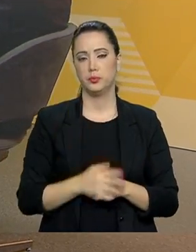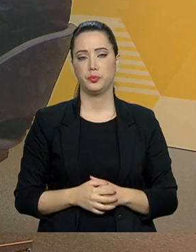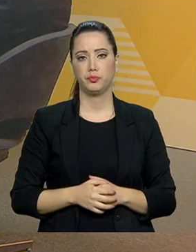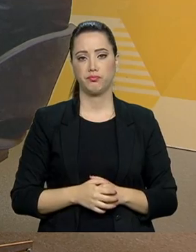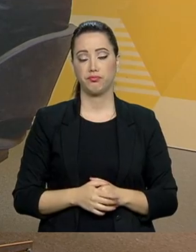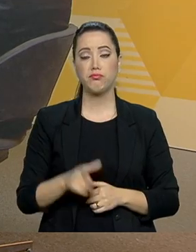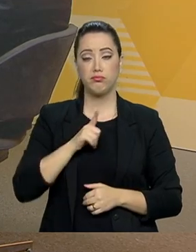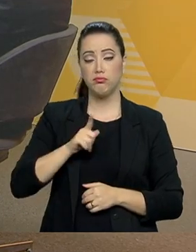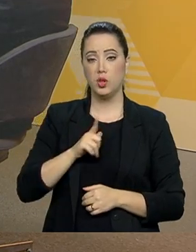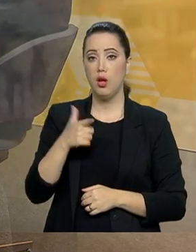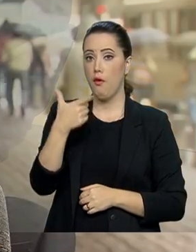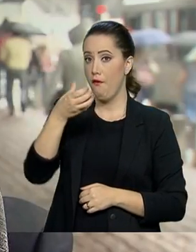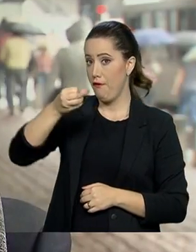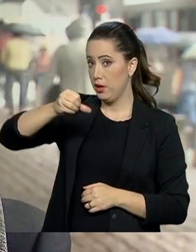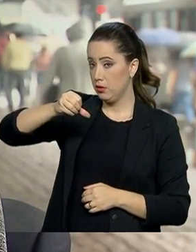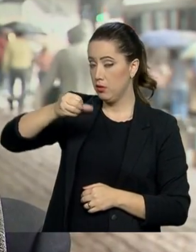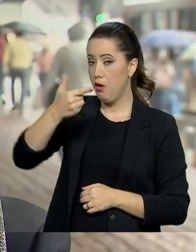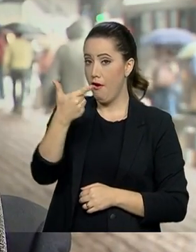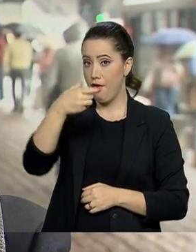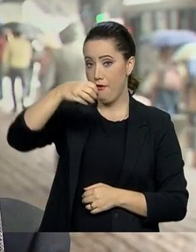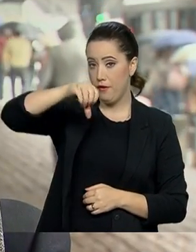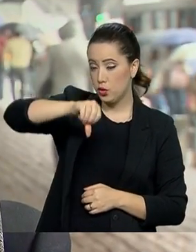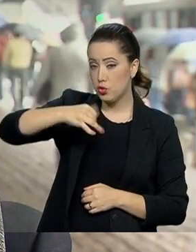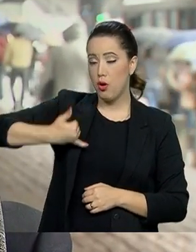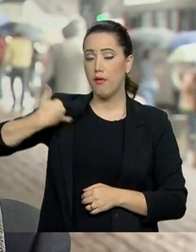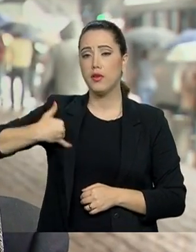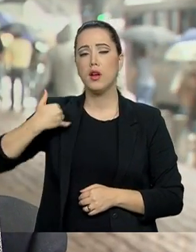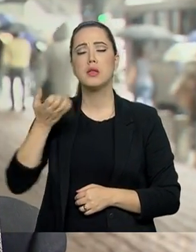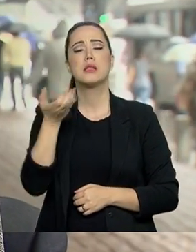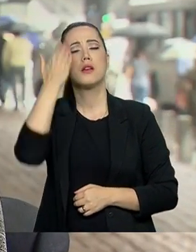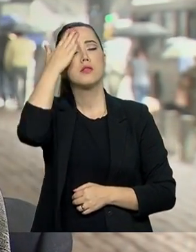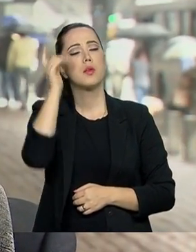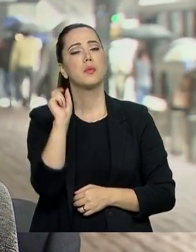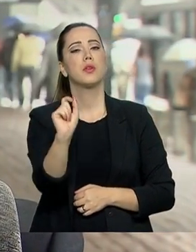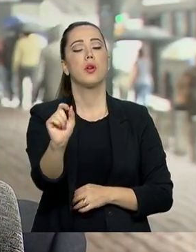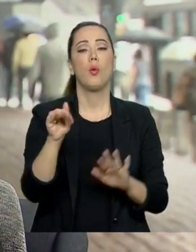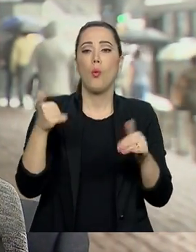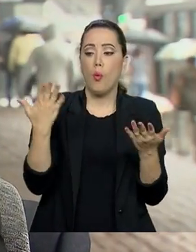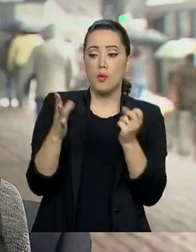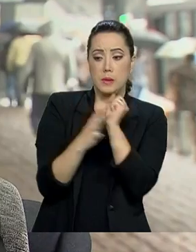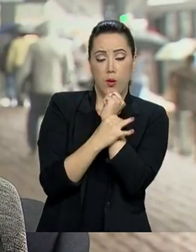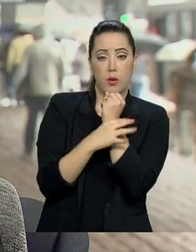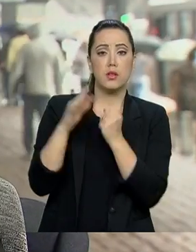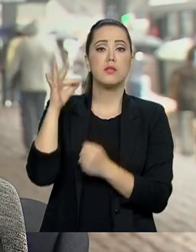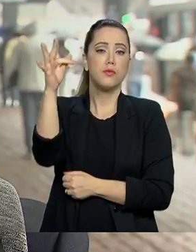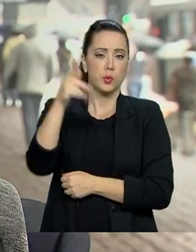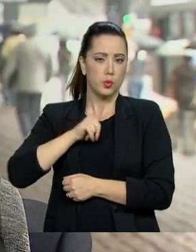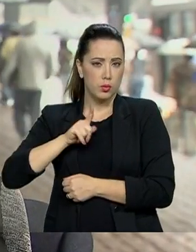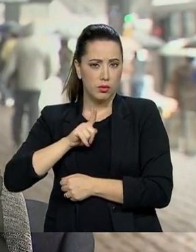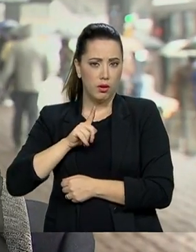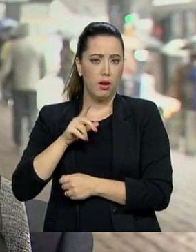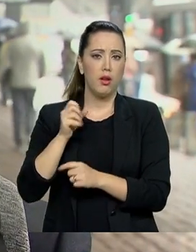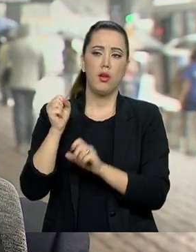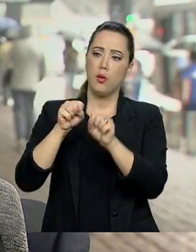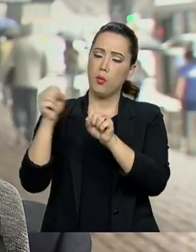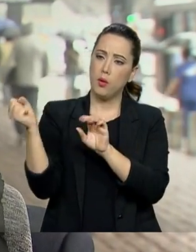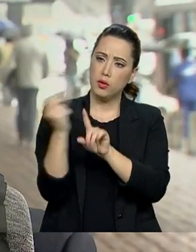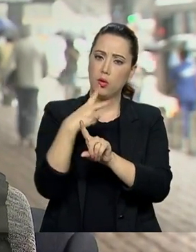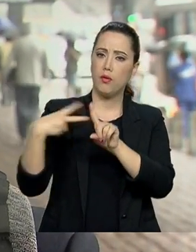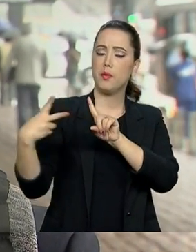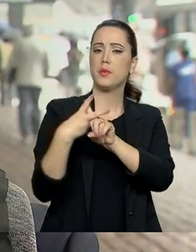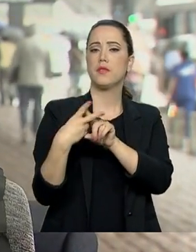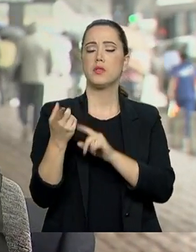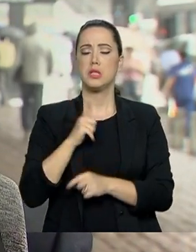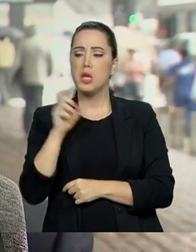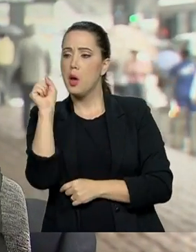Tenho 29 anos e eu quero saber o quê? Qual garantia a reforma da Previdência vai dar para a minha geração no futuro? Se eu vou me aposentar, se